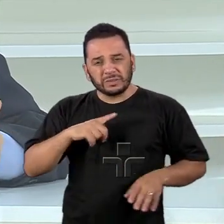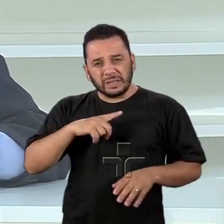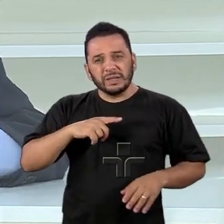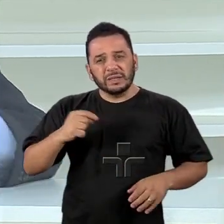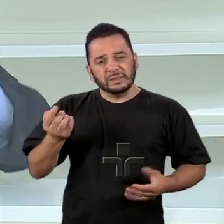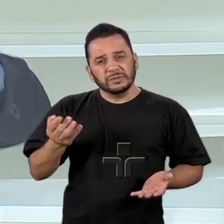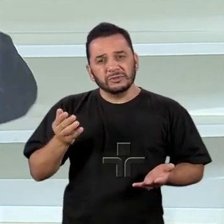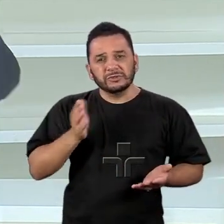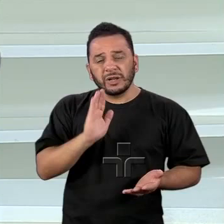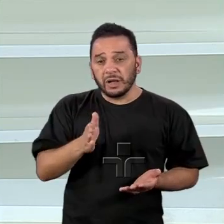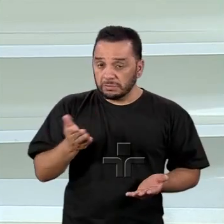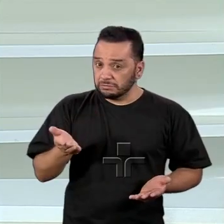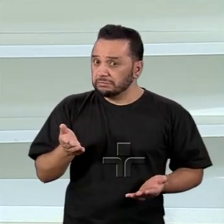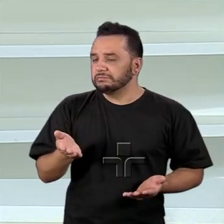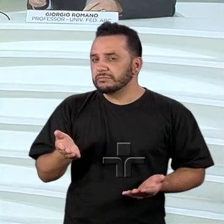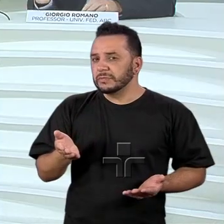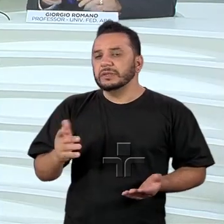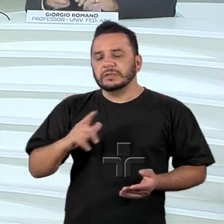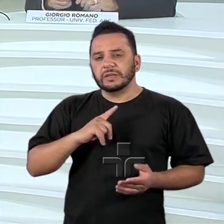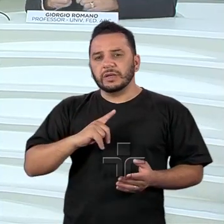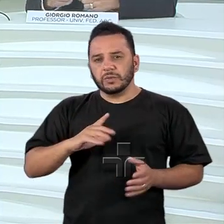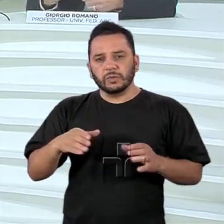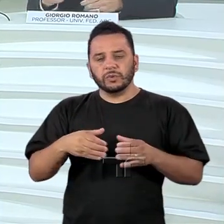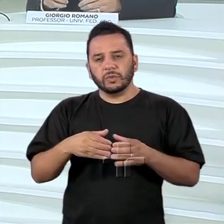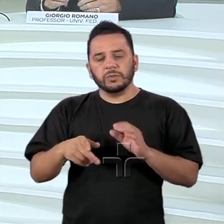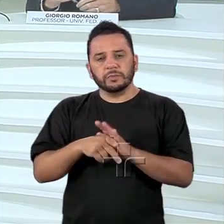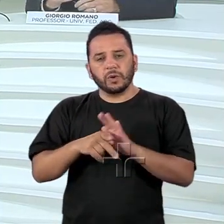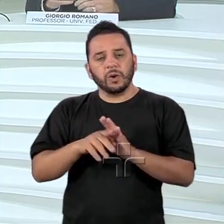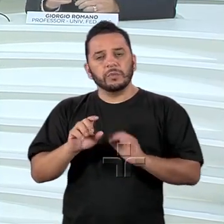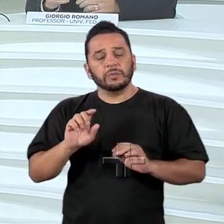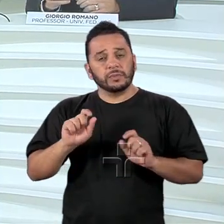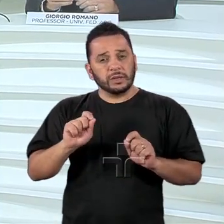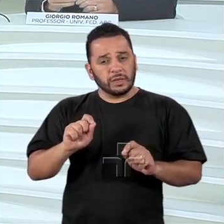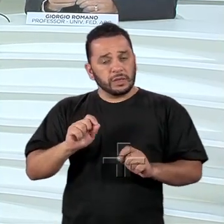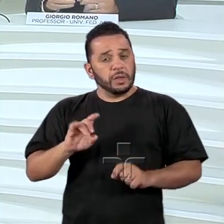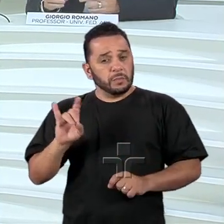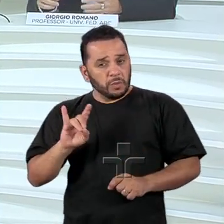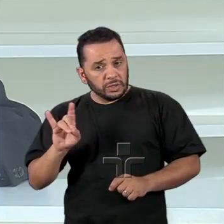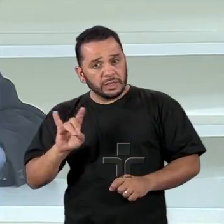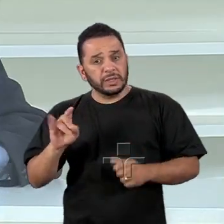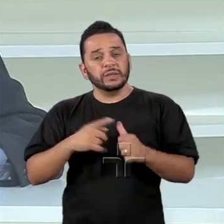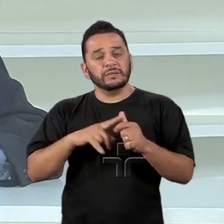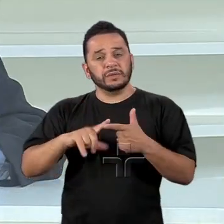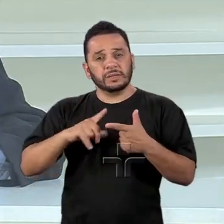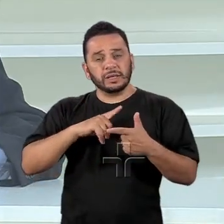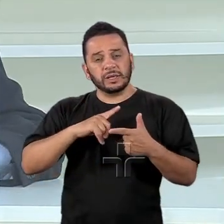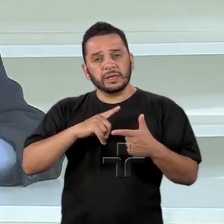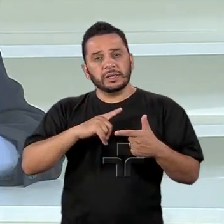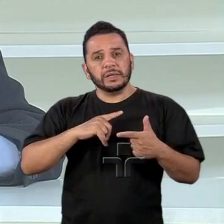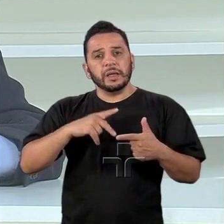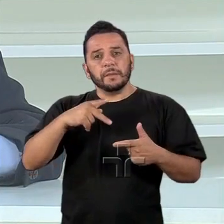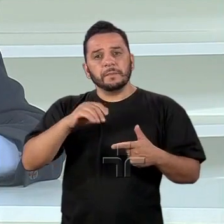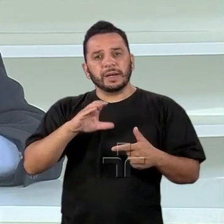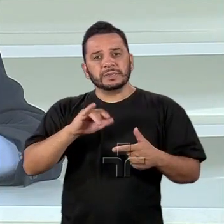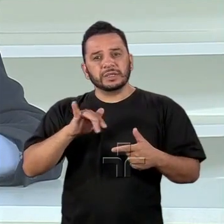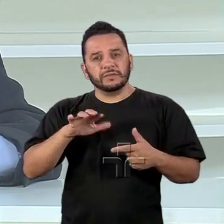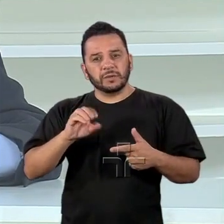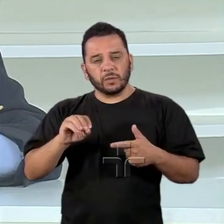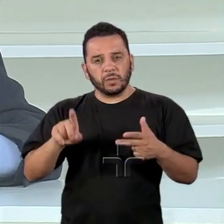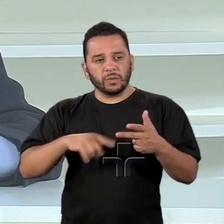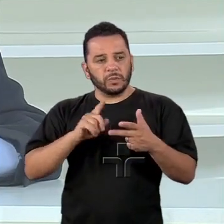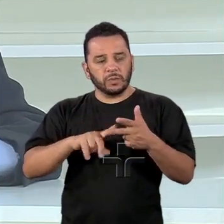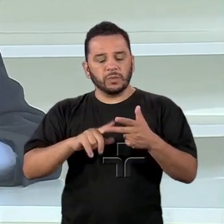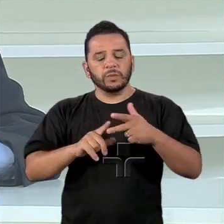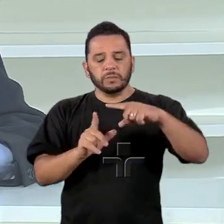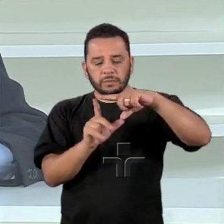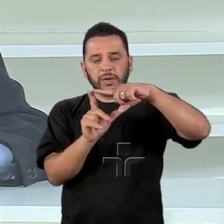regional. Você tem o grupo bolivariano, você tem a Aliança para Pacífico, você tem o Mercosul. Como é que você pode fazer, o Brasil